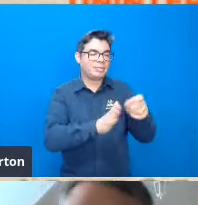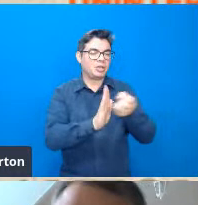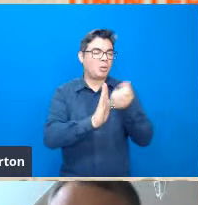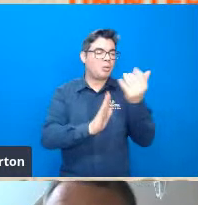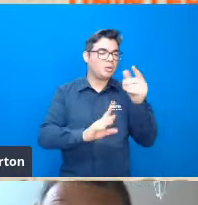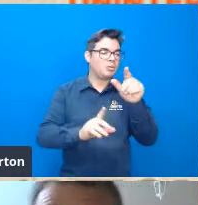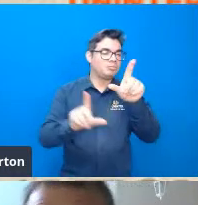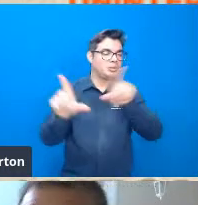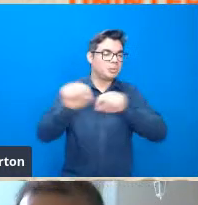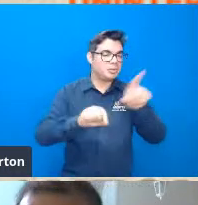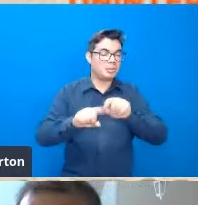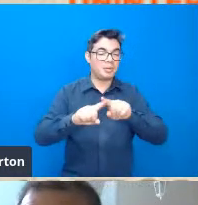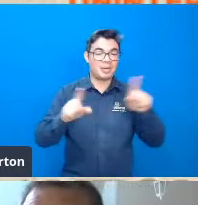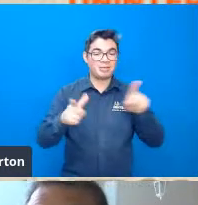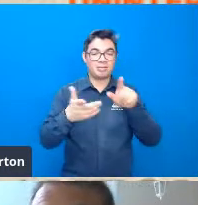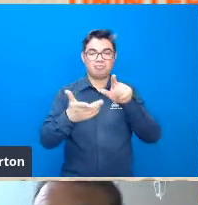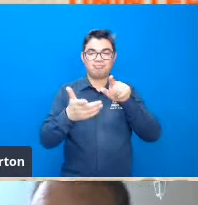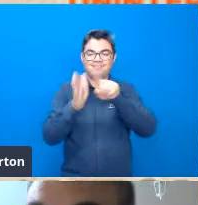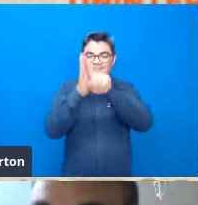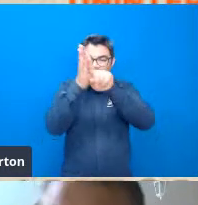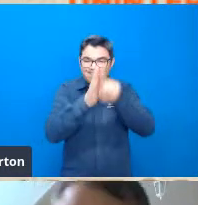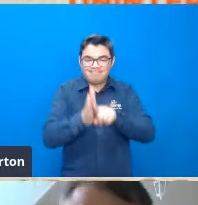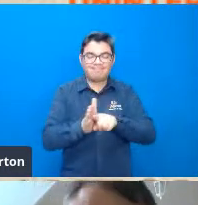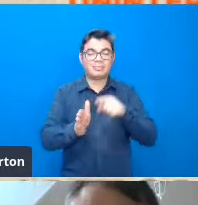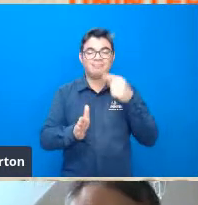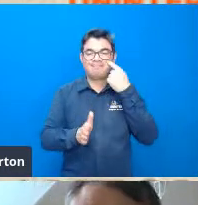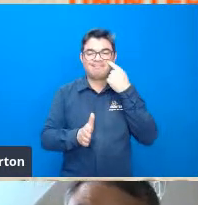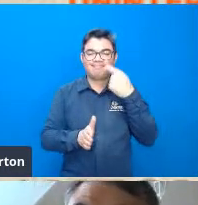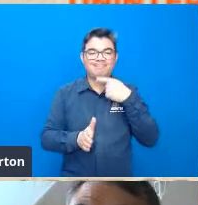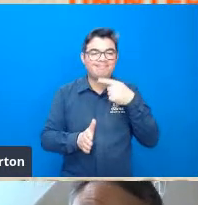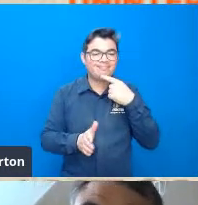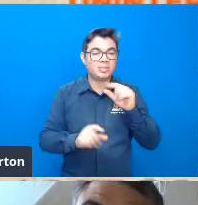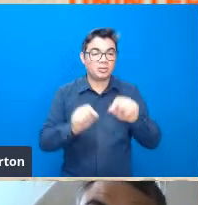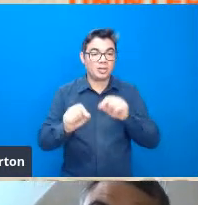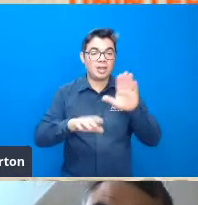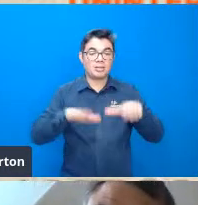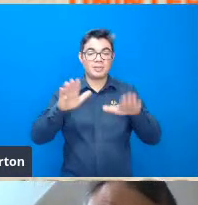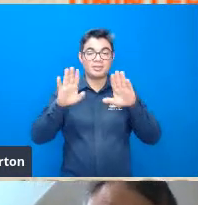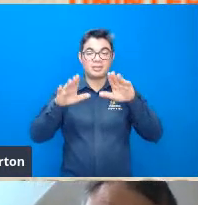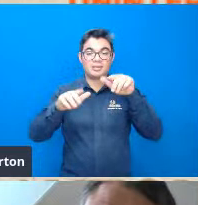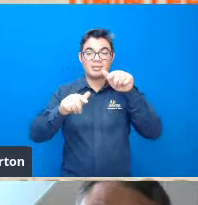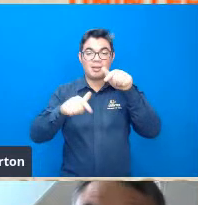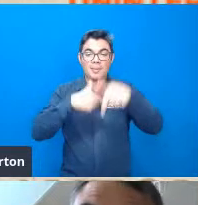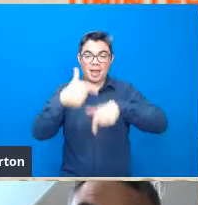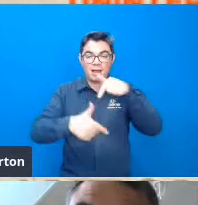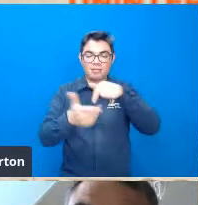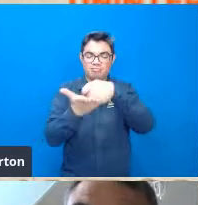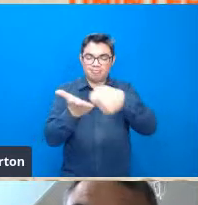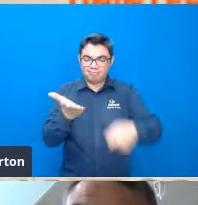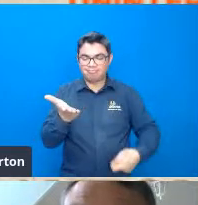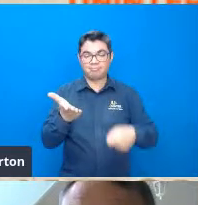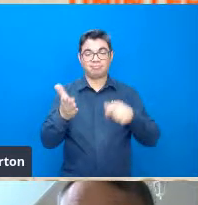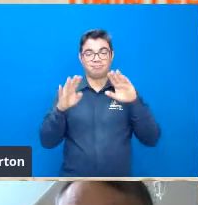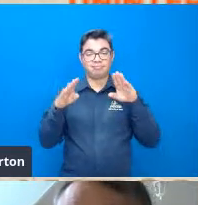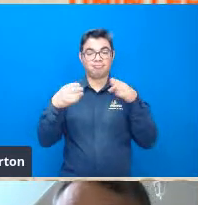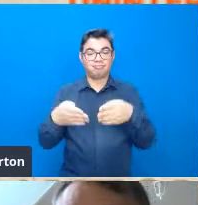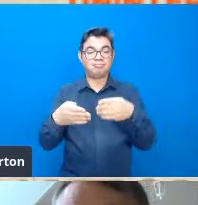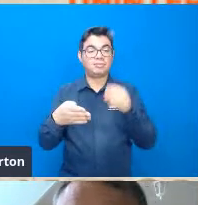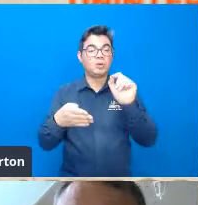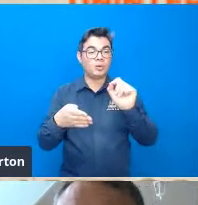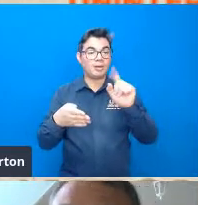acabou acontecendo é que muitos trabalhos acabavam se focando fortemente na